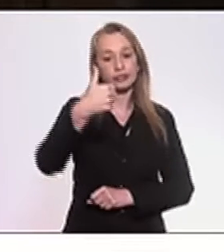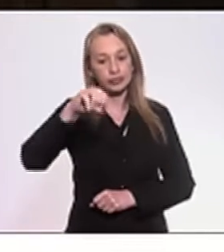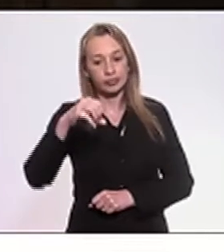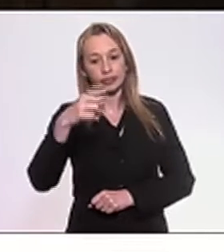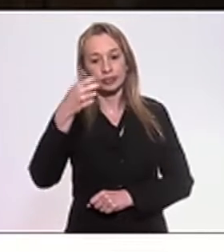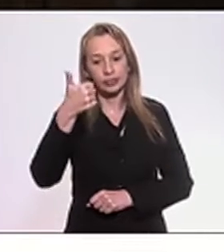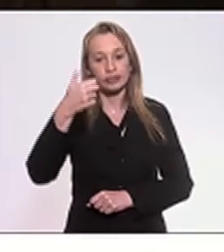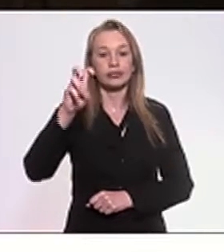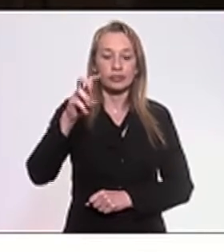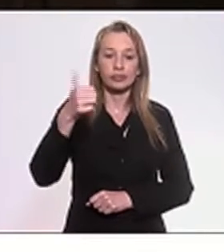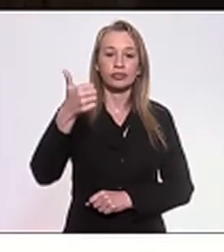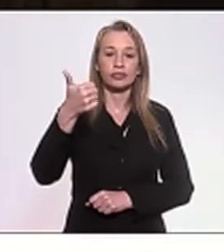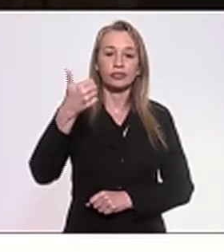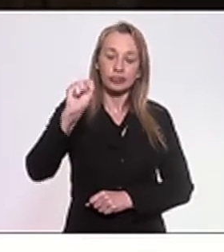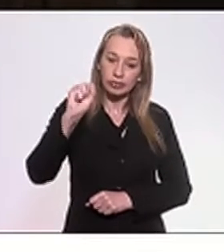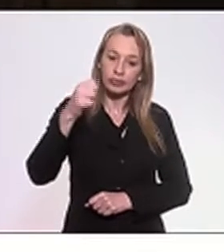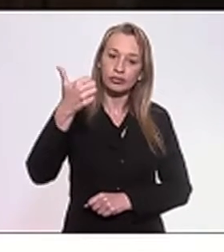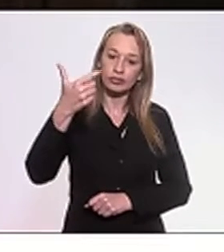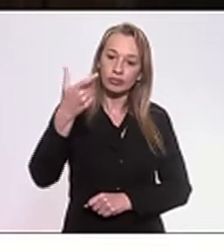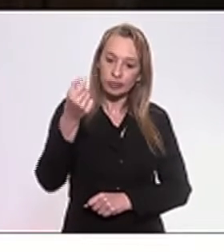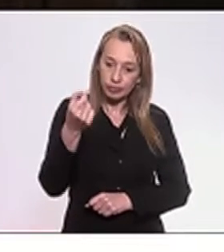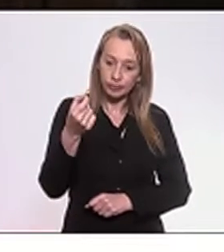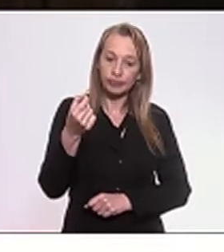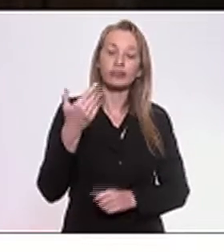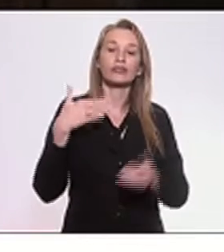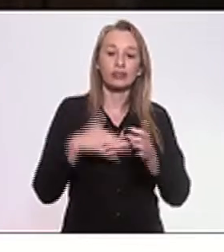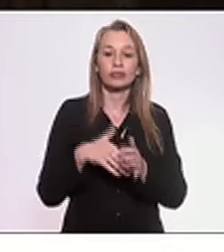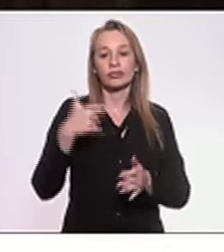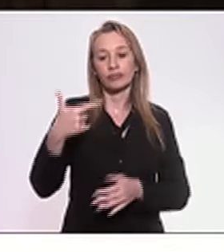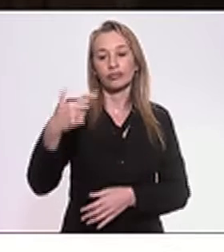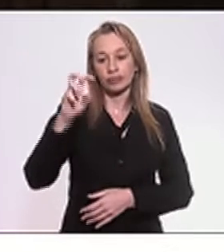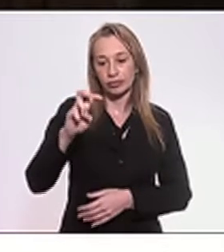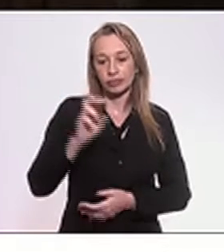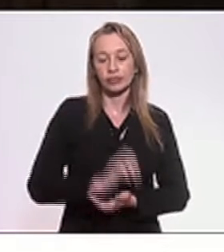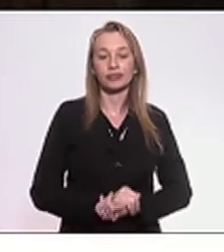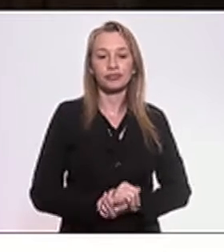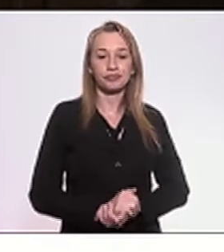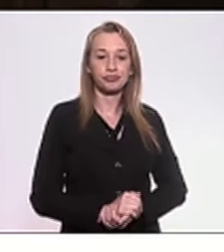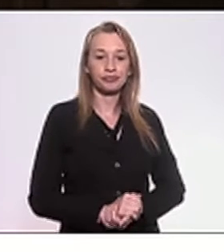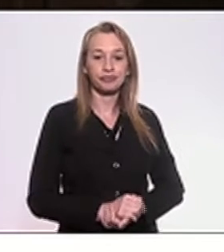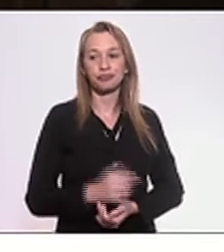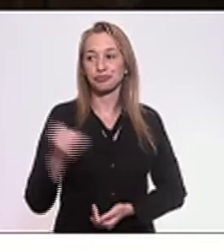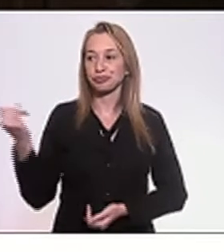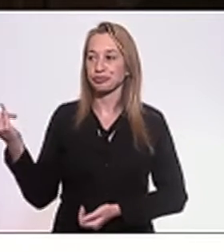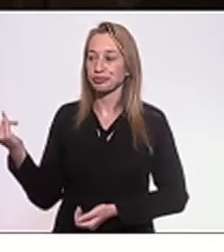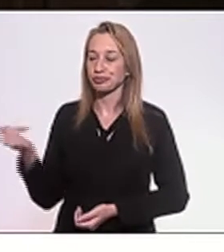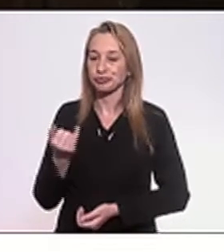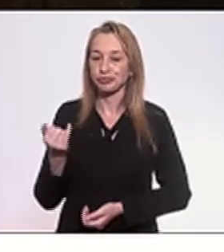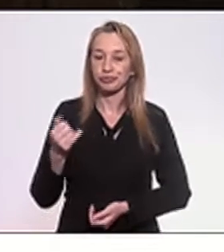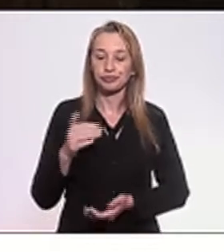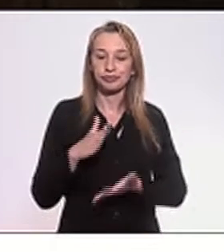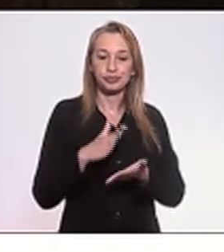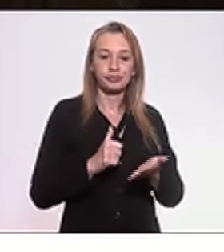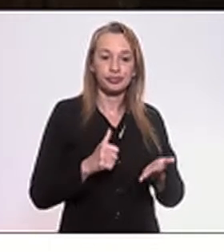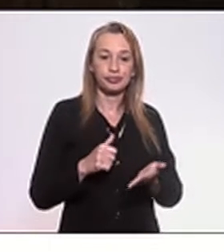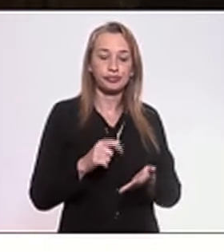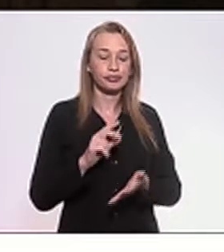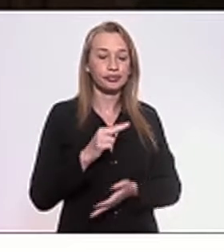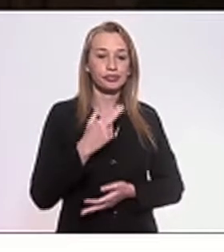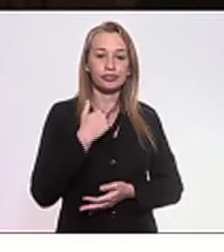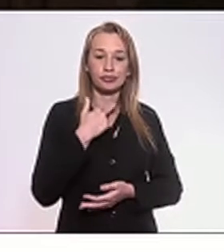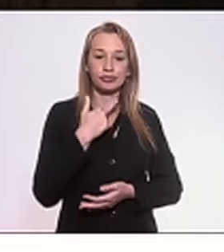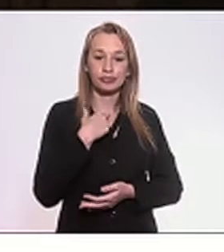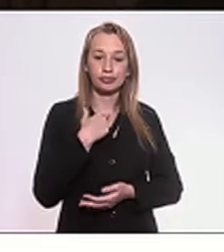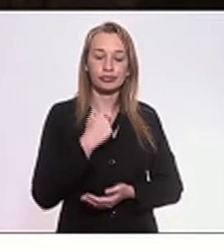15, 18, 20, até 25. Aí ele vem, tira o não poderá exceder